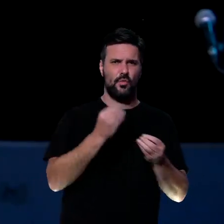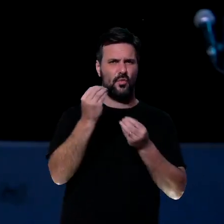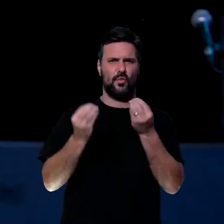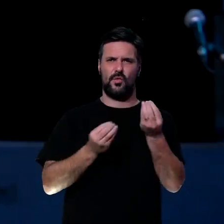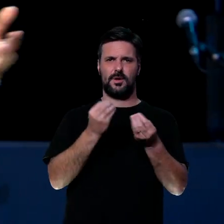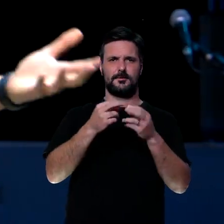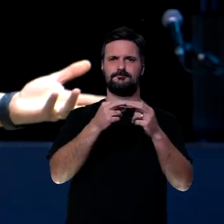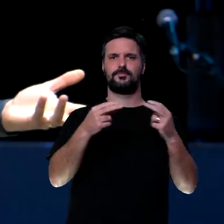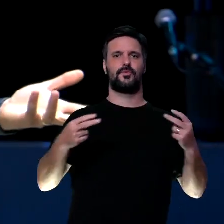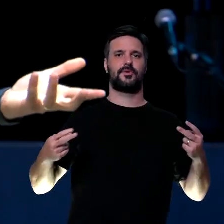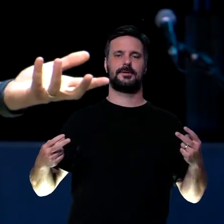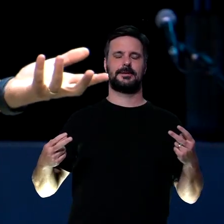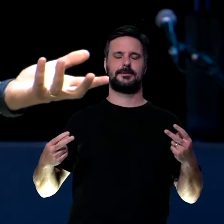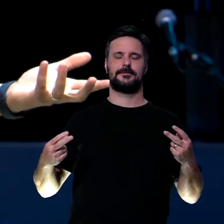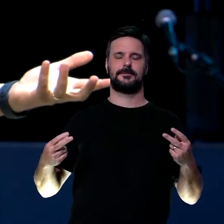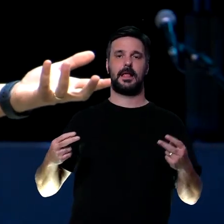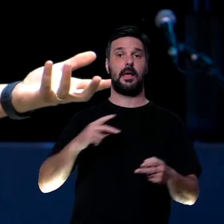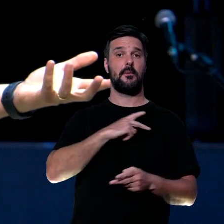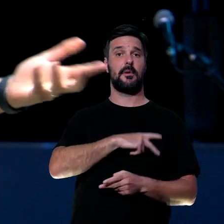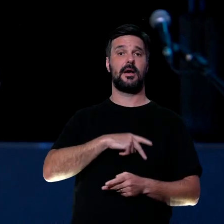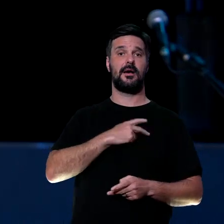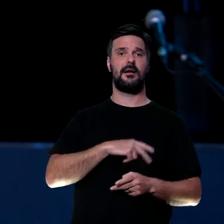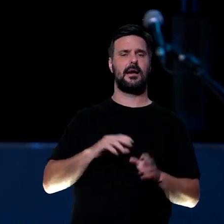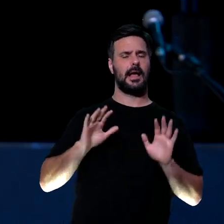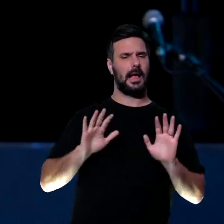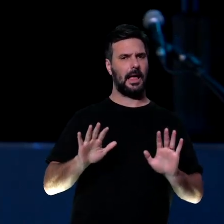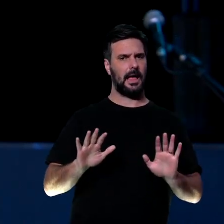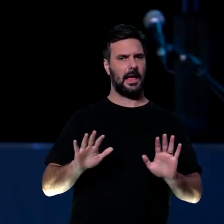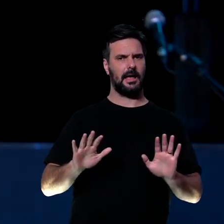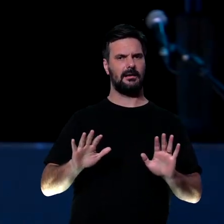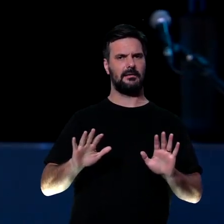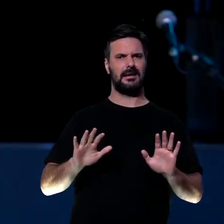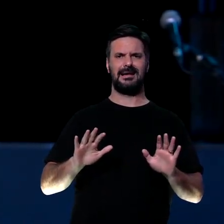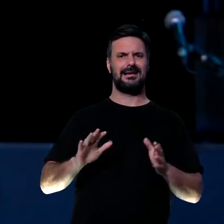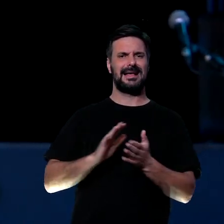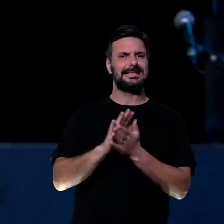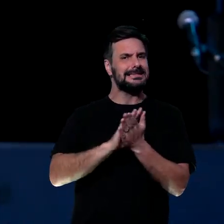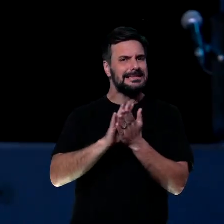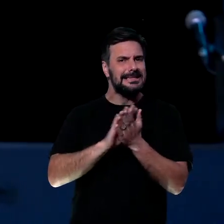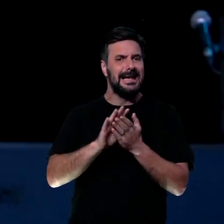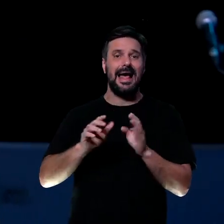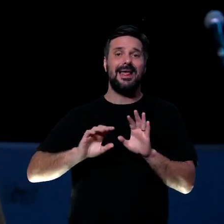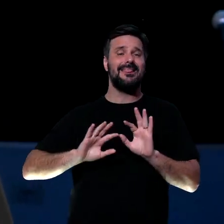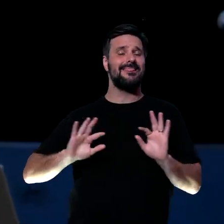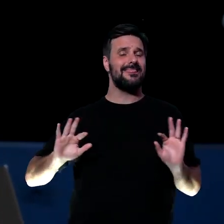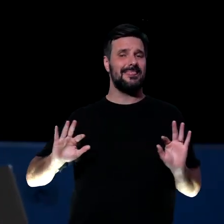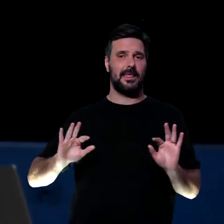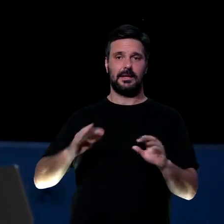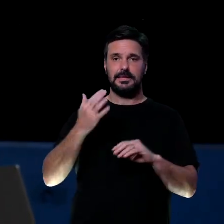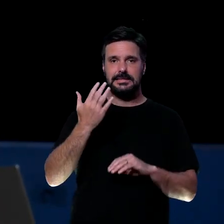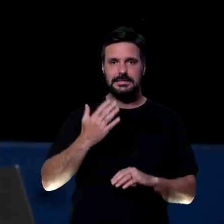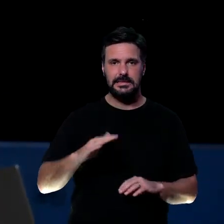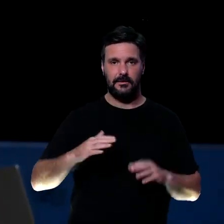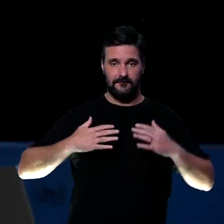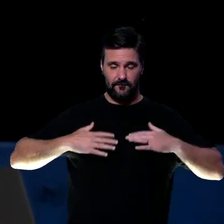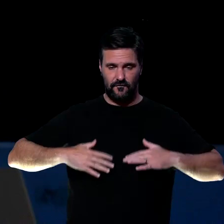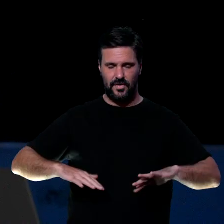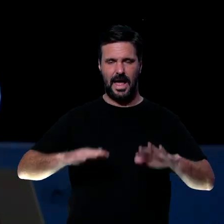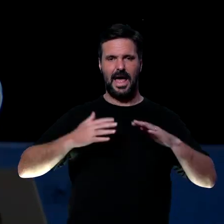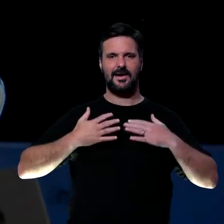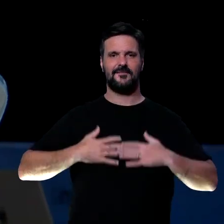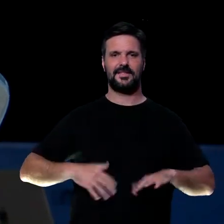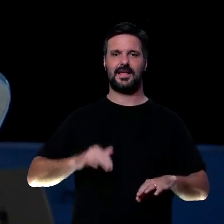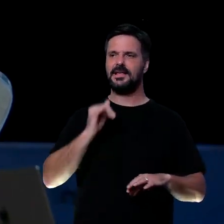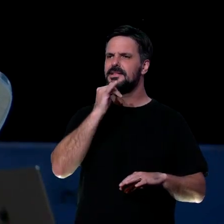Então aqui ele fala, gente, não fiquem ansiosos. Mas ele não só fala, não fiquem ansiosos. Sabe aquela pessoa que fala assim, ah, você chega para ela e fala, estou triste. Ela fala, não